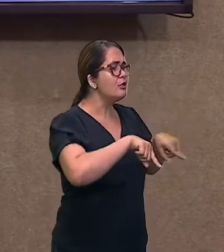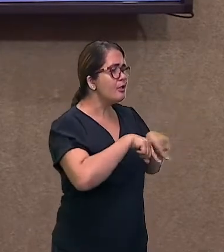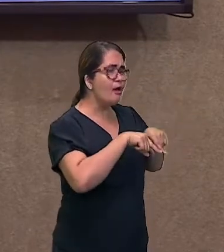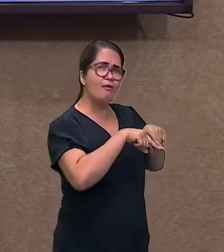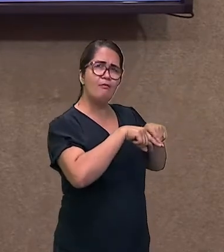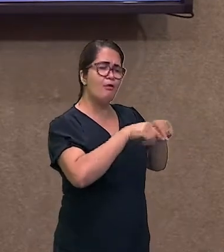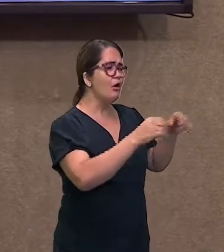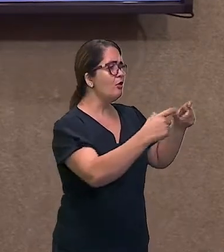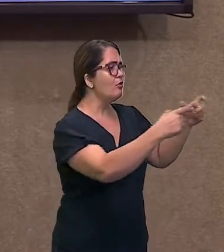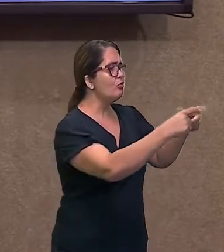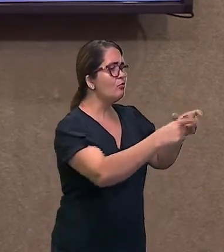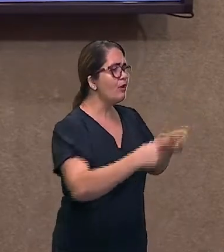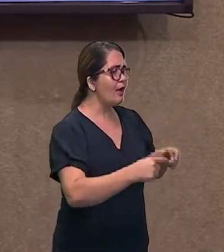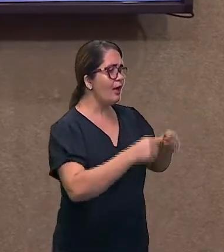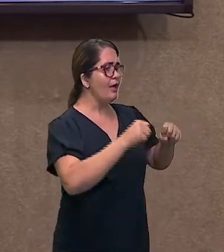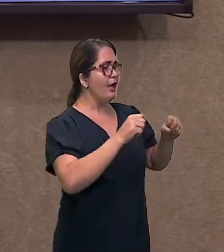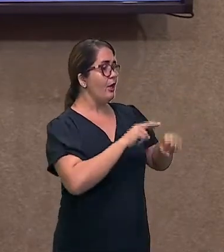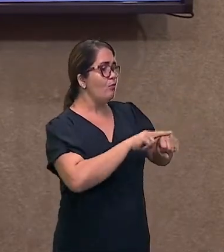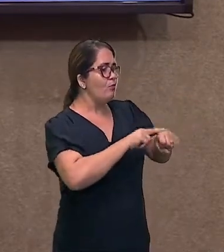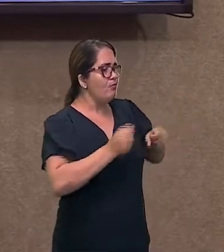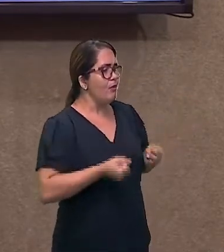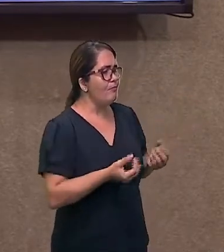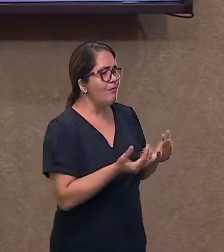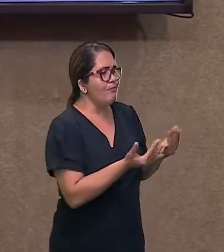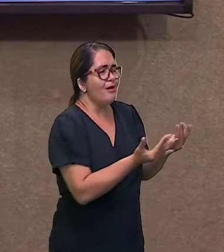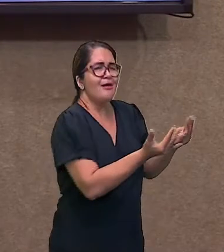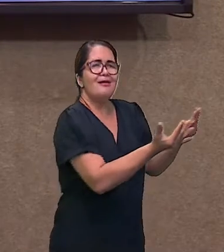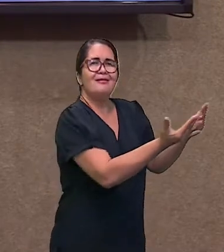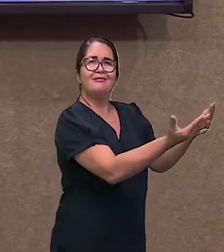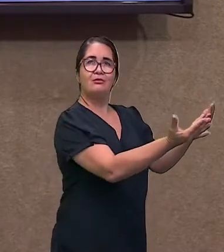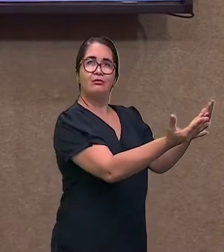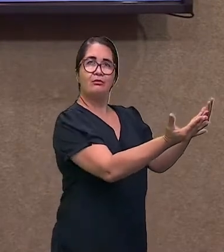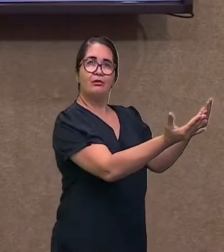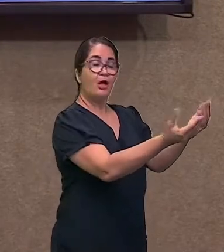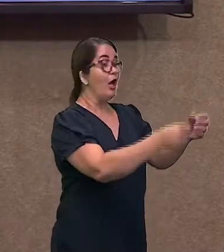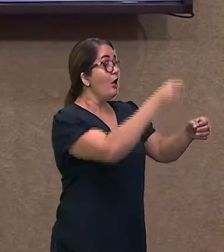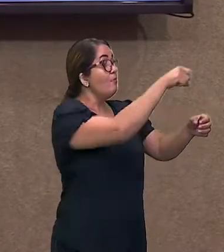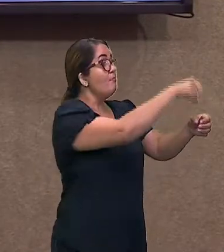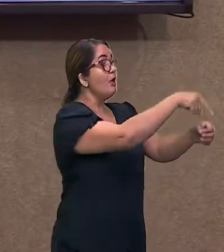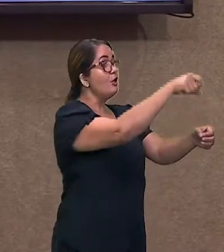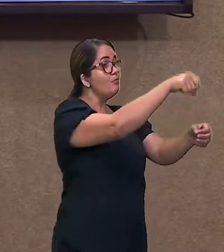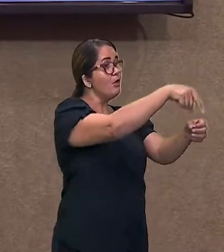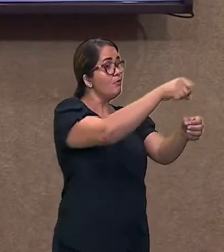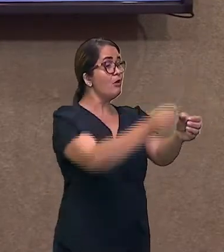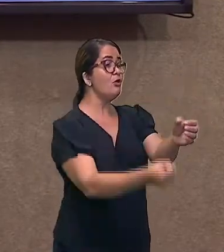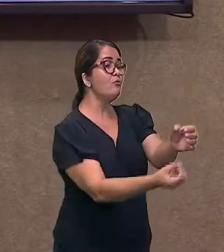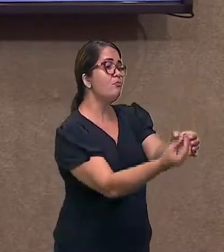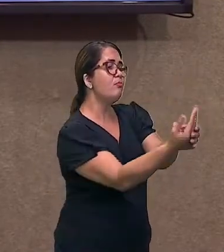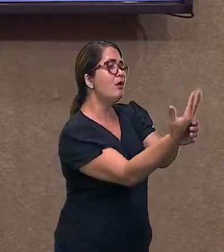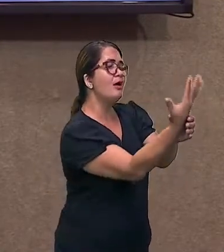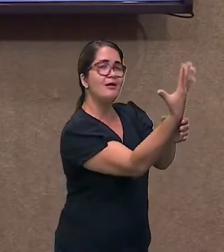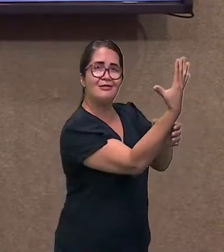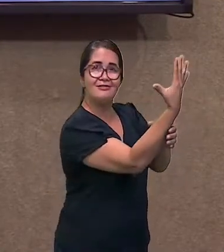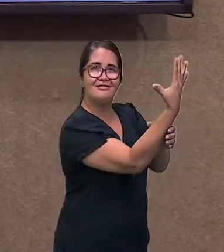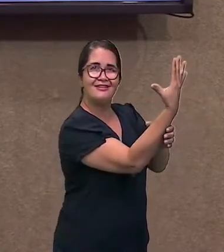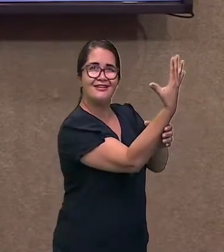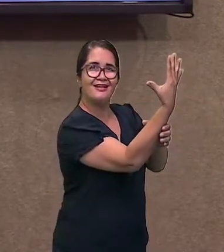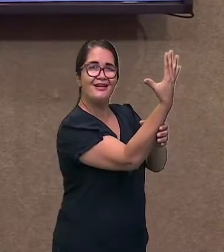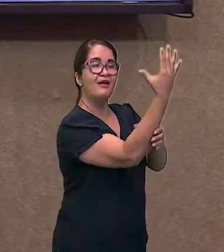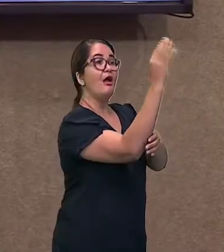frutíferas. Eu vou ter mais ou menos presença de outros seres?